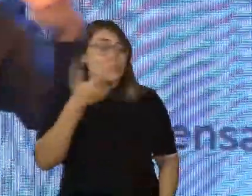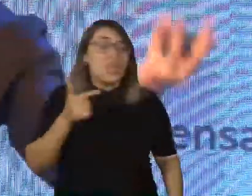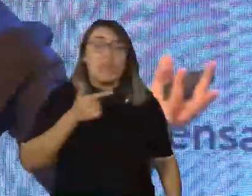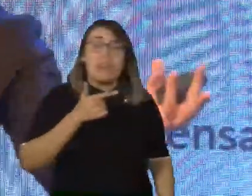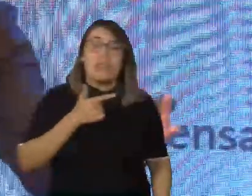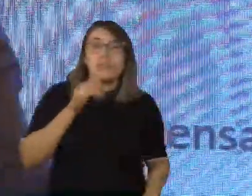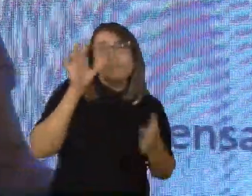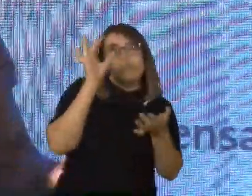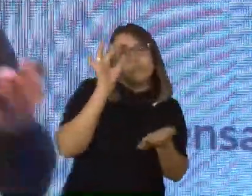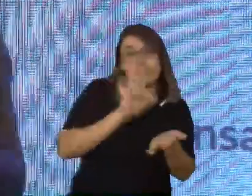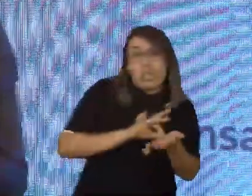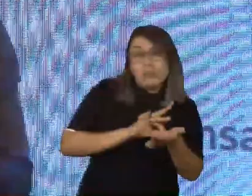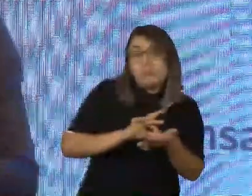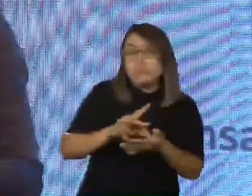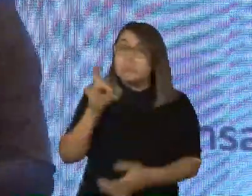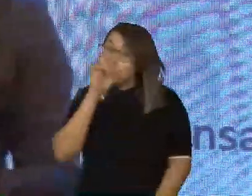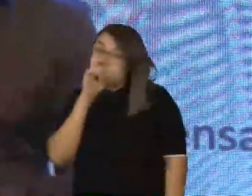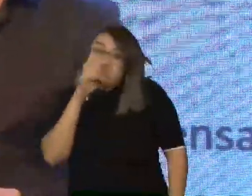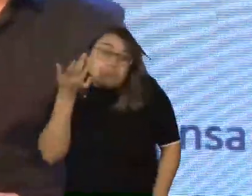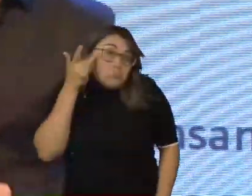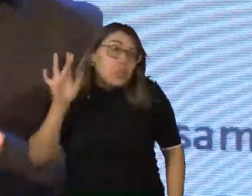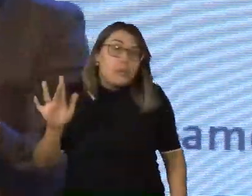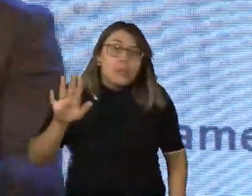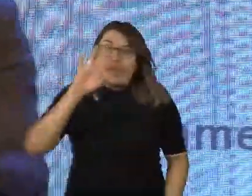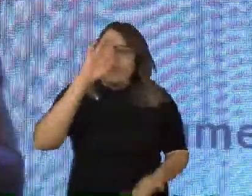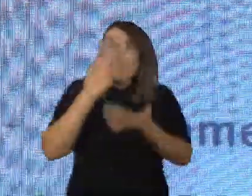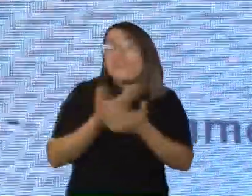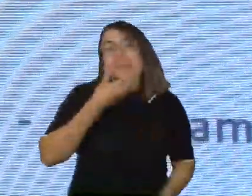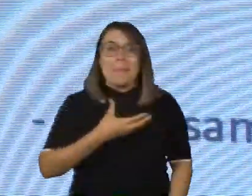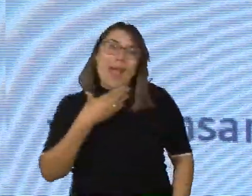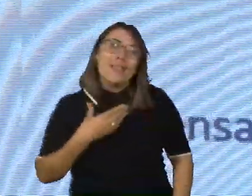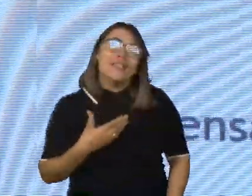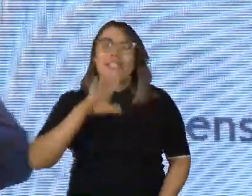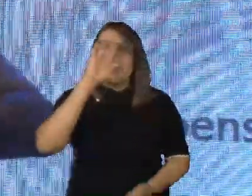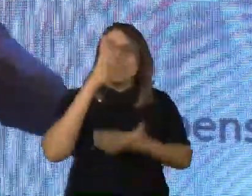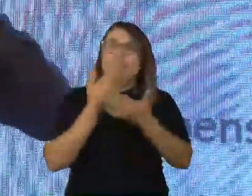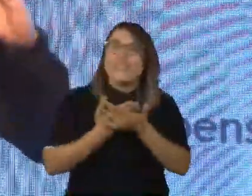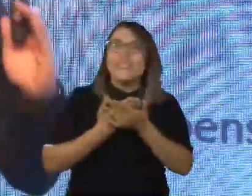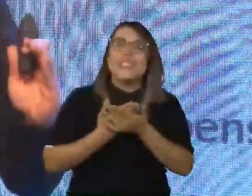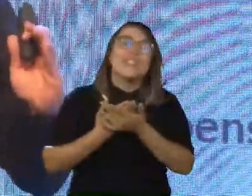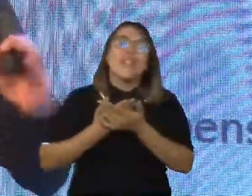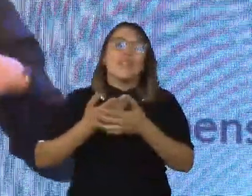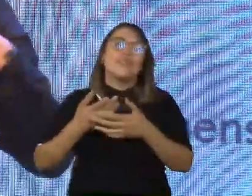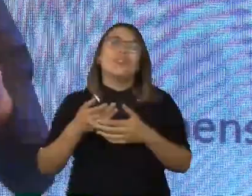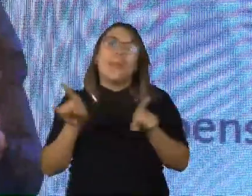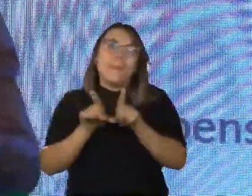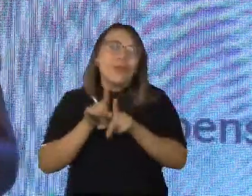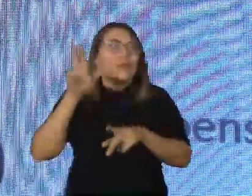está certo ou errado. É por isso que a gente acredita sempre em Papai Noel, em Coelhinho da Páscoa. A gente vai amadurecendo,